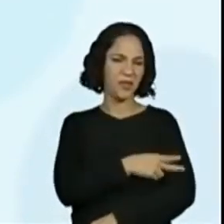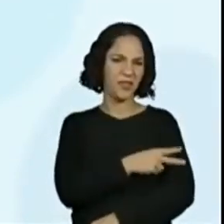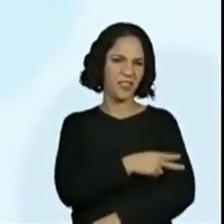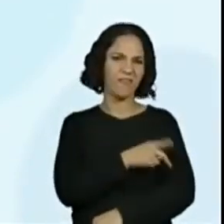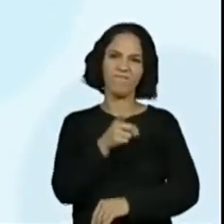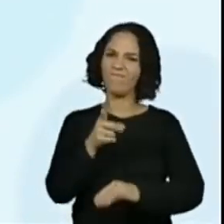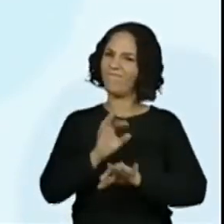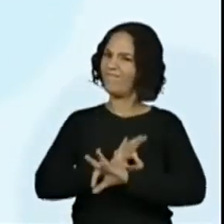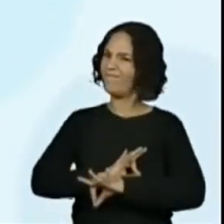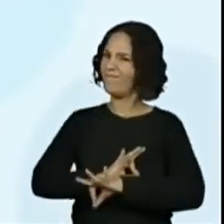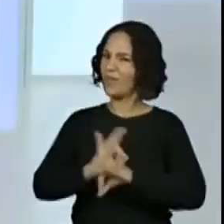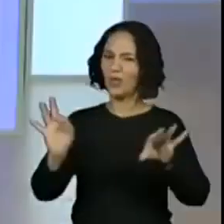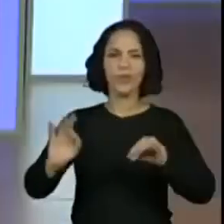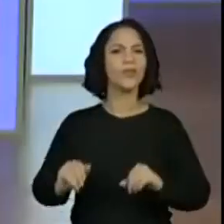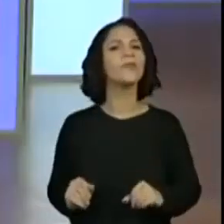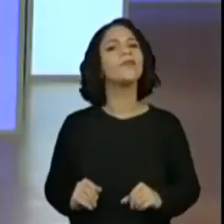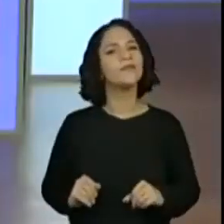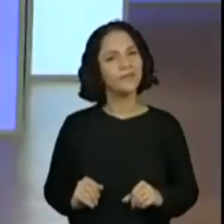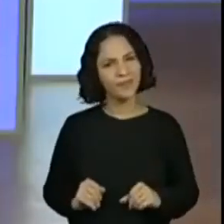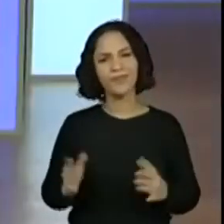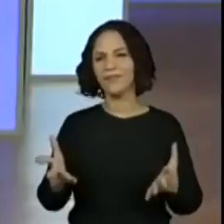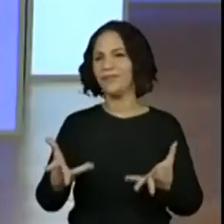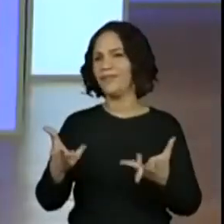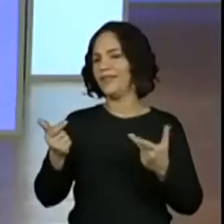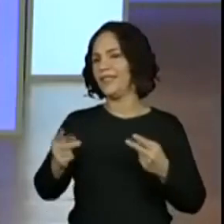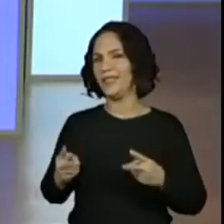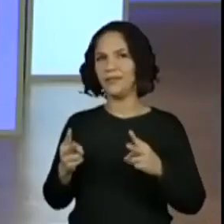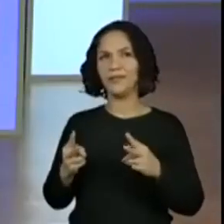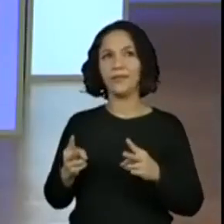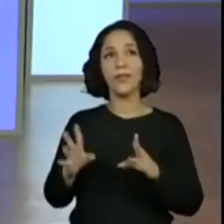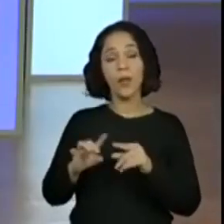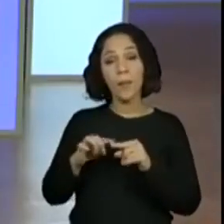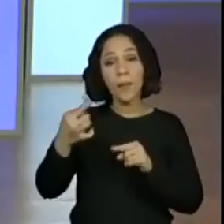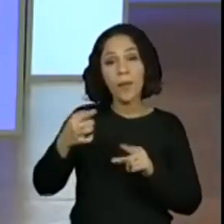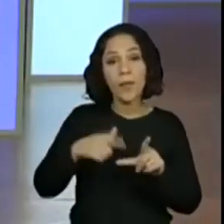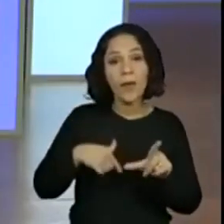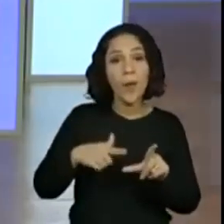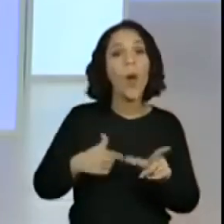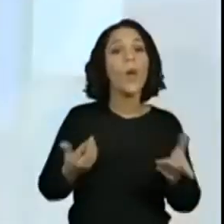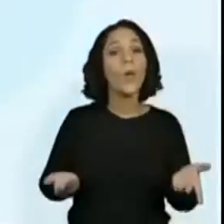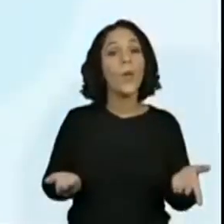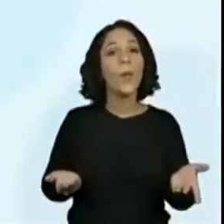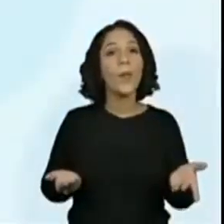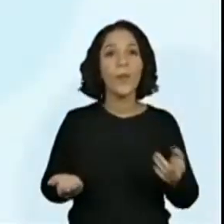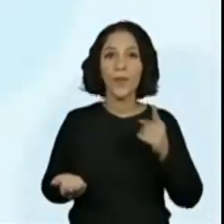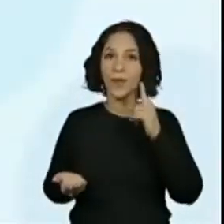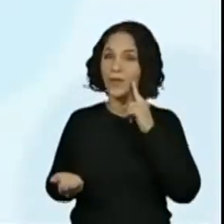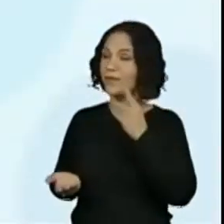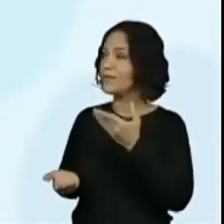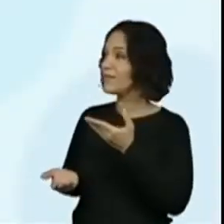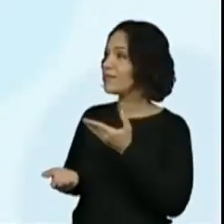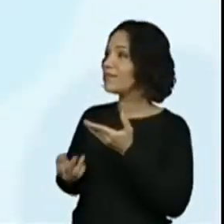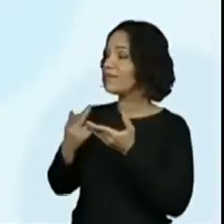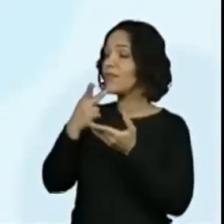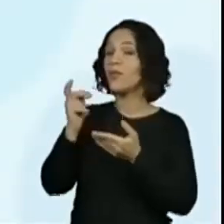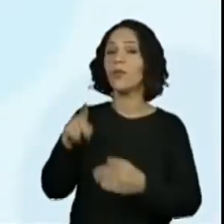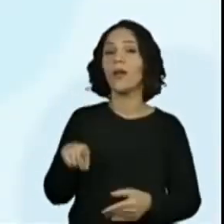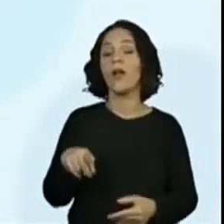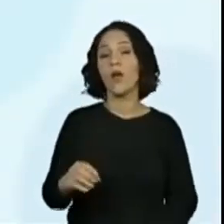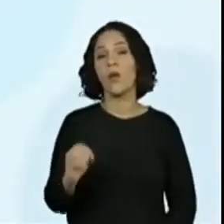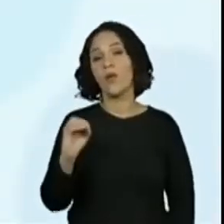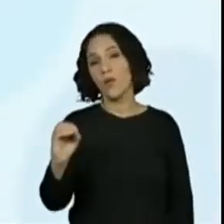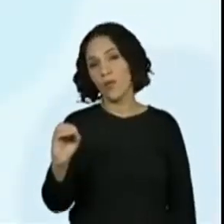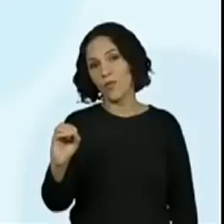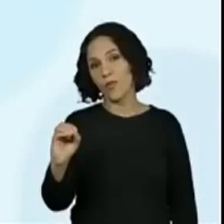excelentes, eles estão arrasando. Qual que a próxima letra será? A próxima letra, eles falaram que a gente vai usar uma das